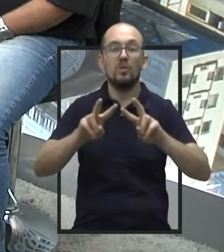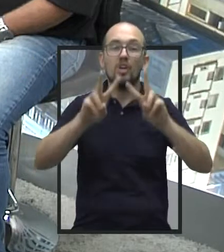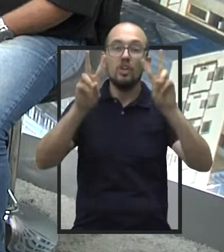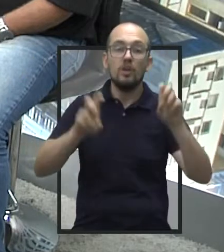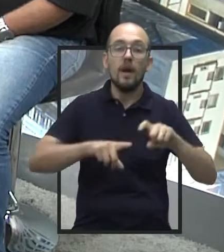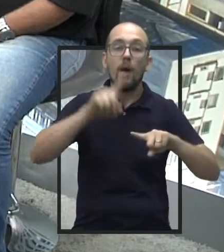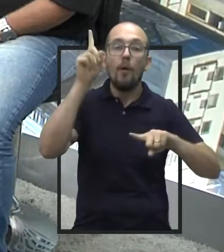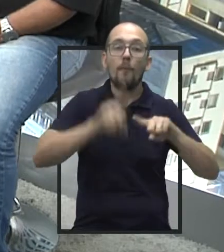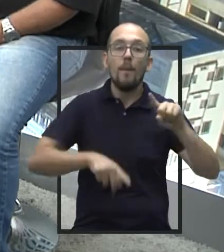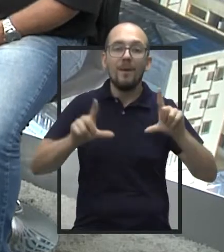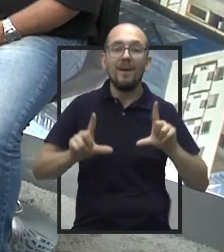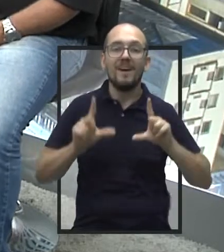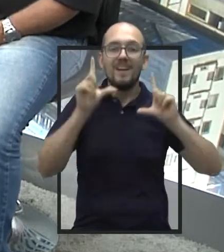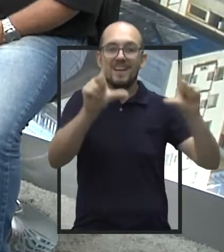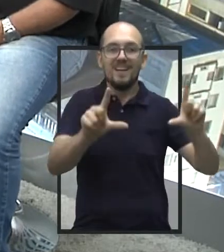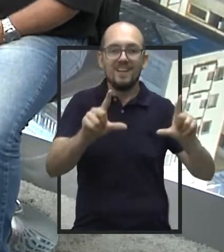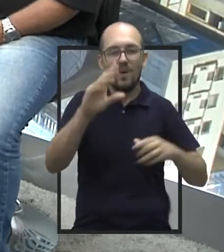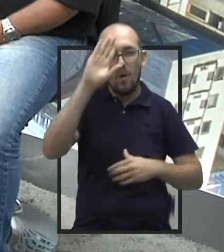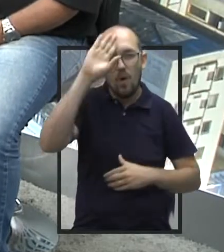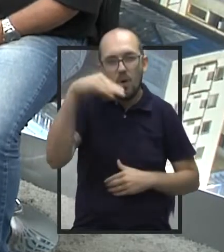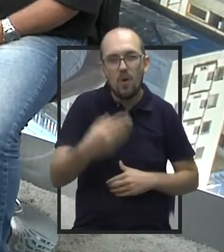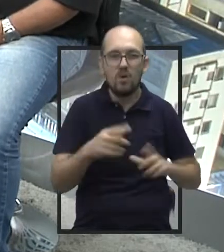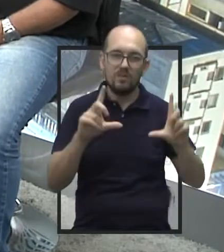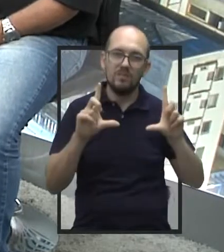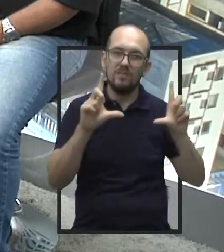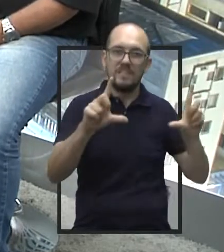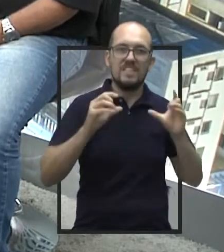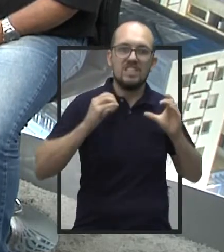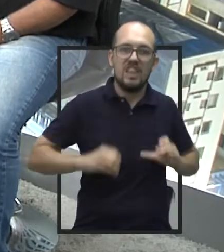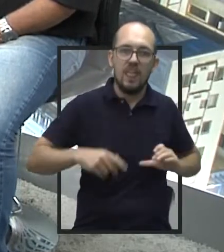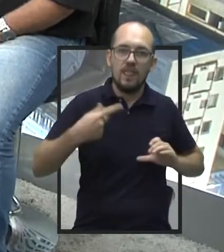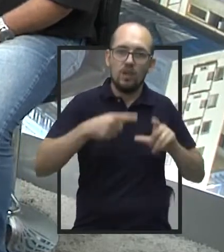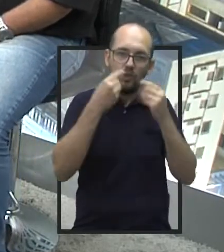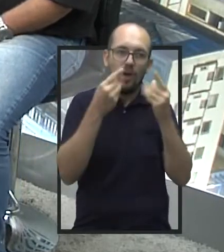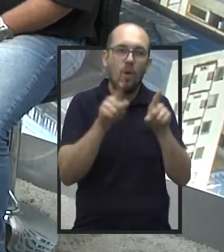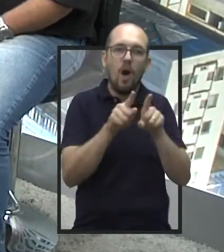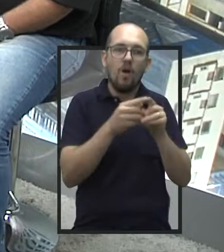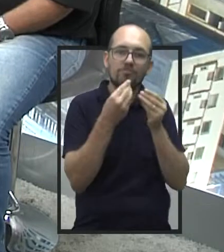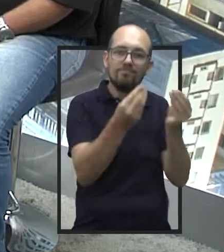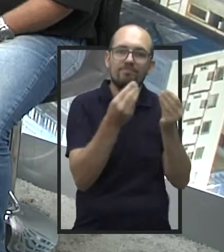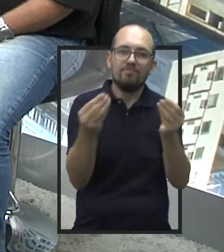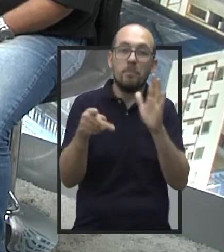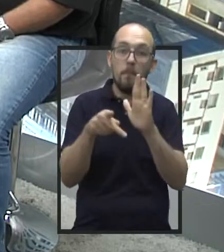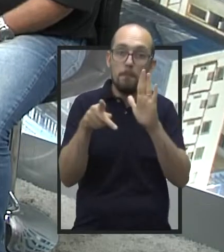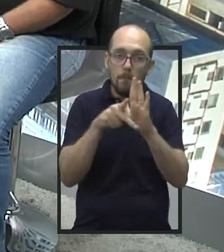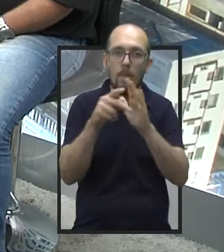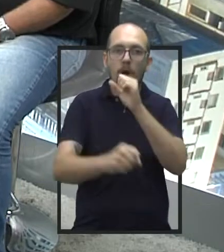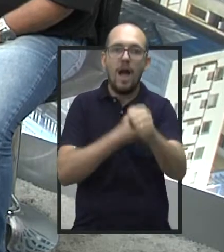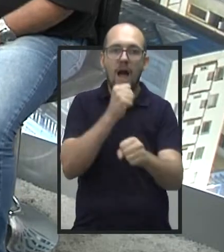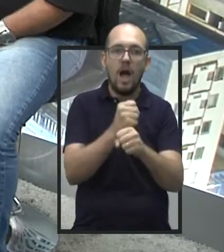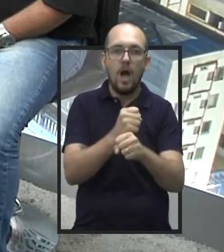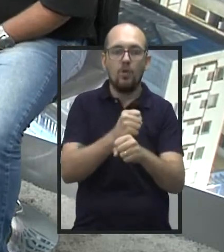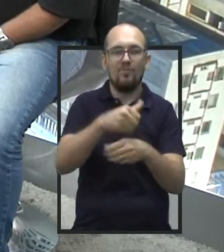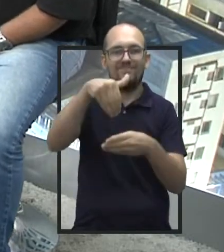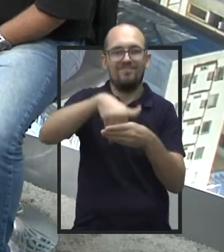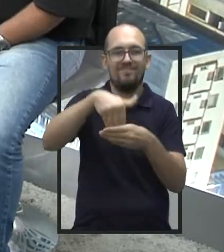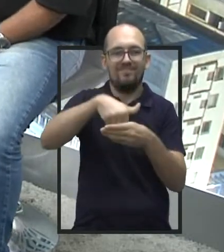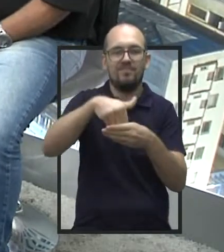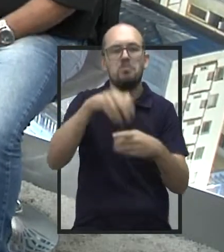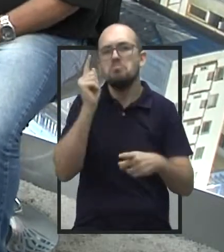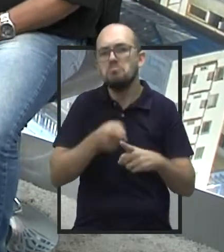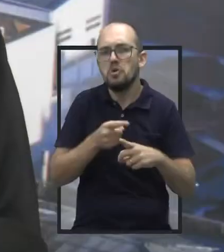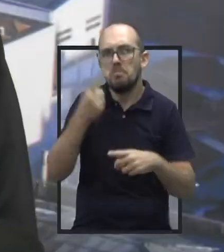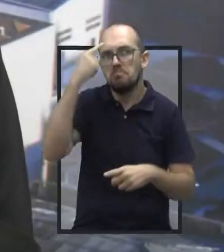concessão de títulos honoríficos em ano eleitoral. Como é surgiu essa iniciativa e o porquê de ter colocado ela em pauta aqui na Câmara?